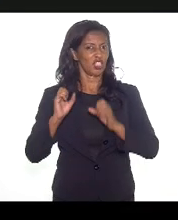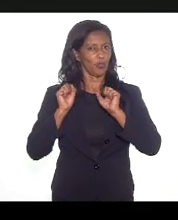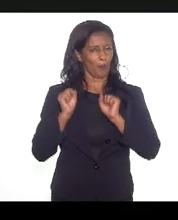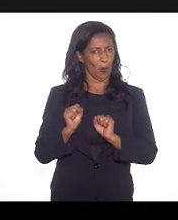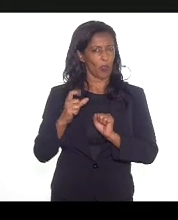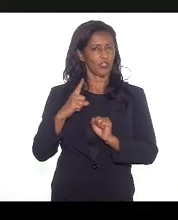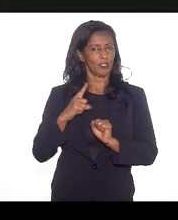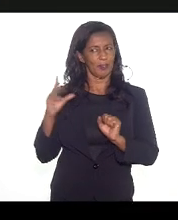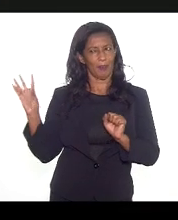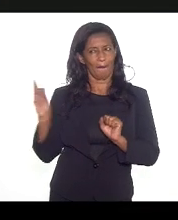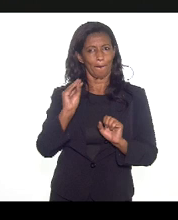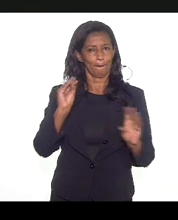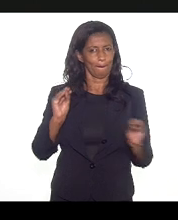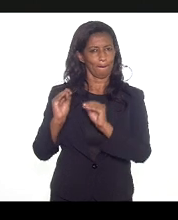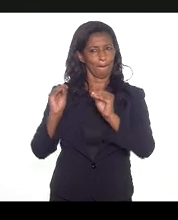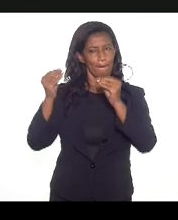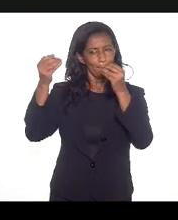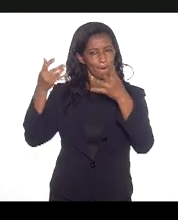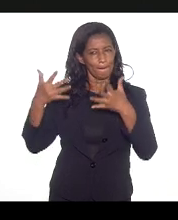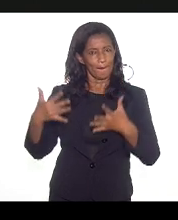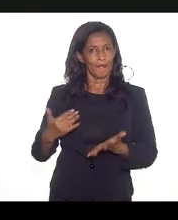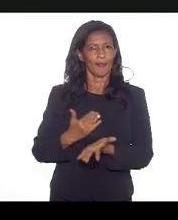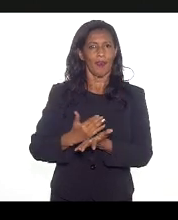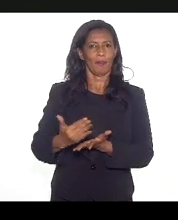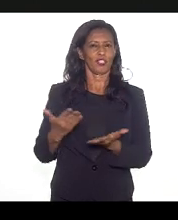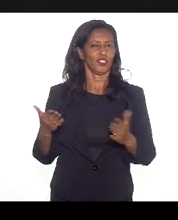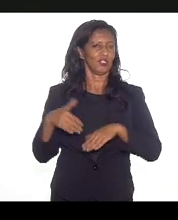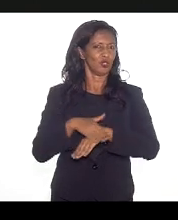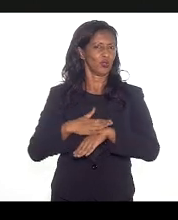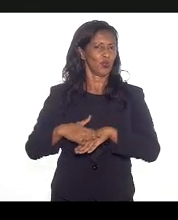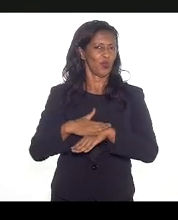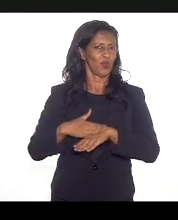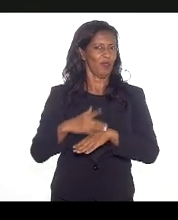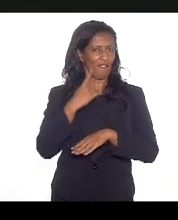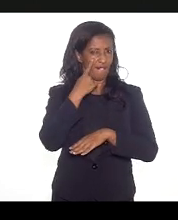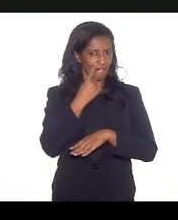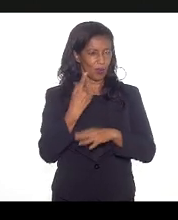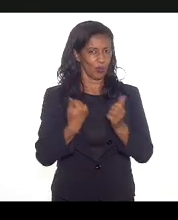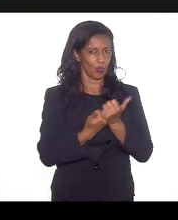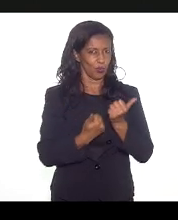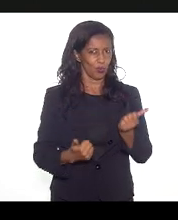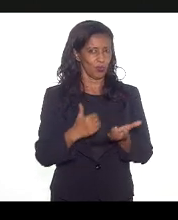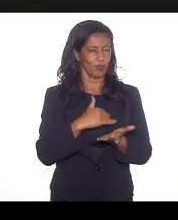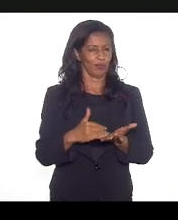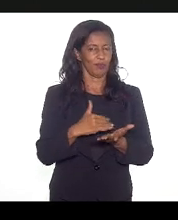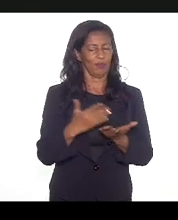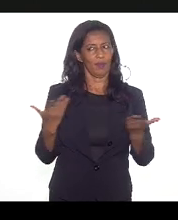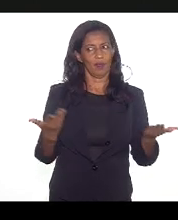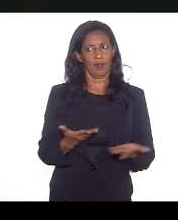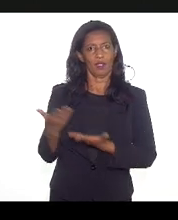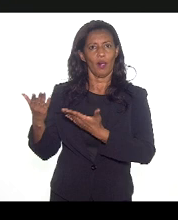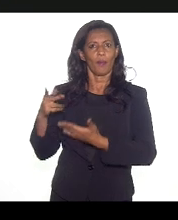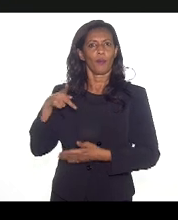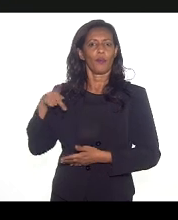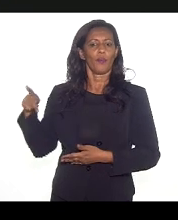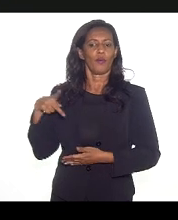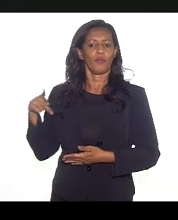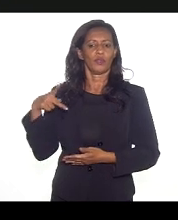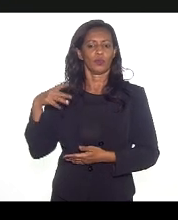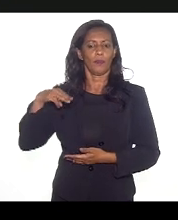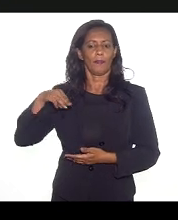elementos a partir dessa conversa aqui, viu, subsecretário? Passo, então, imediatamente para o professor